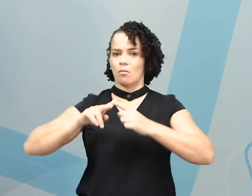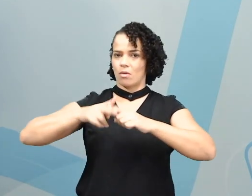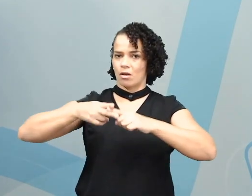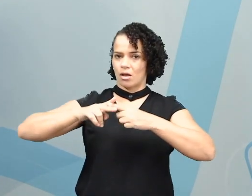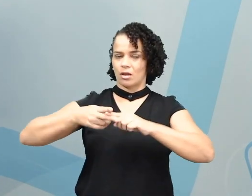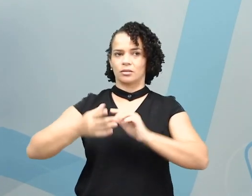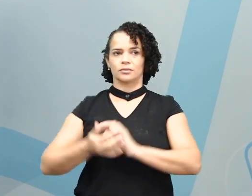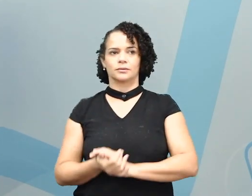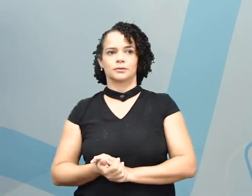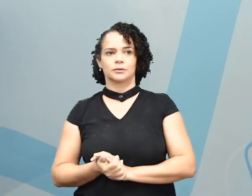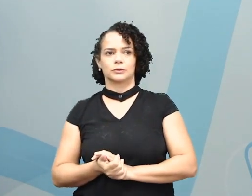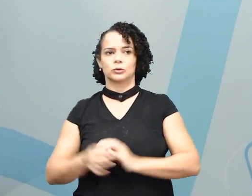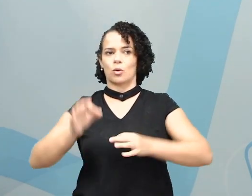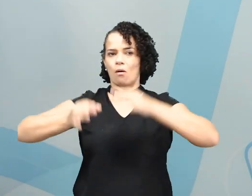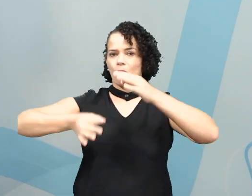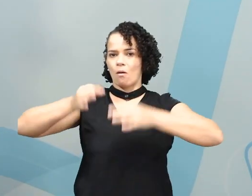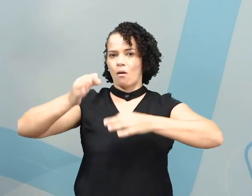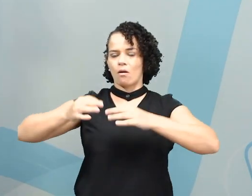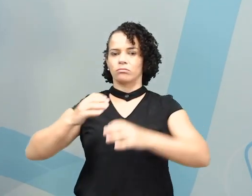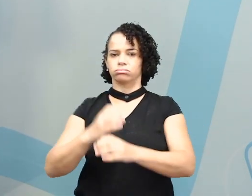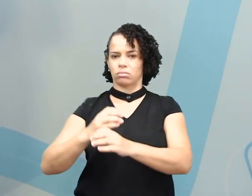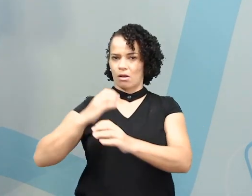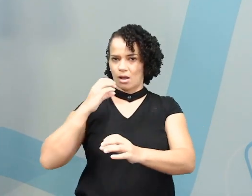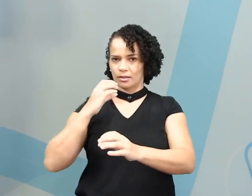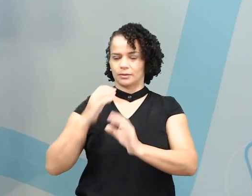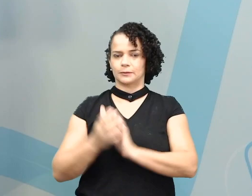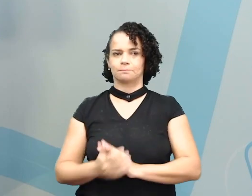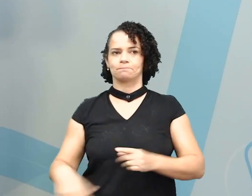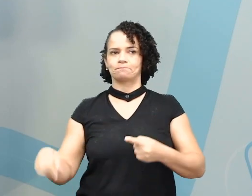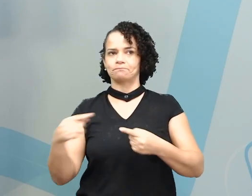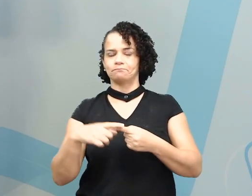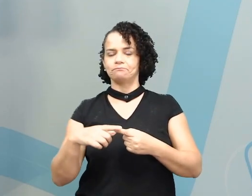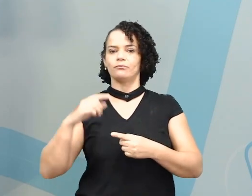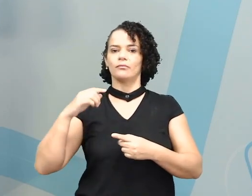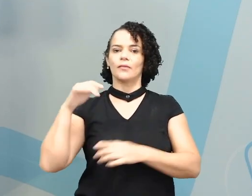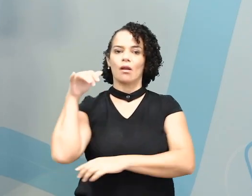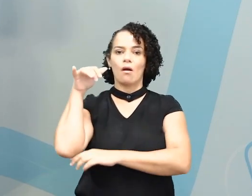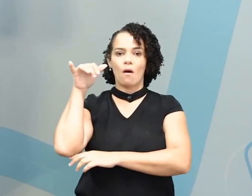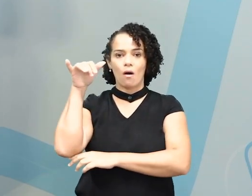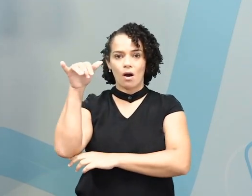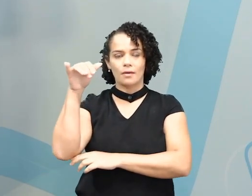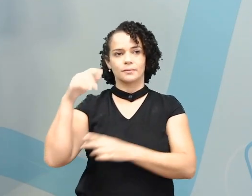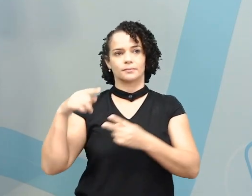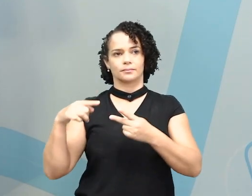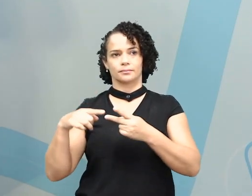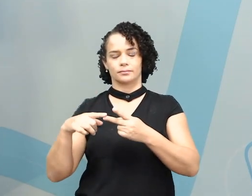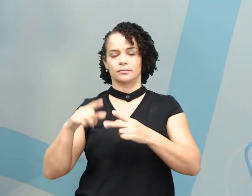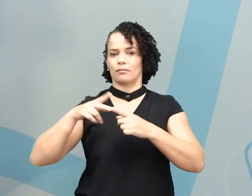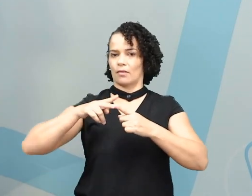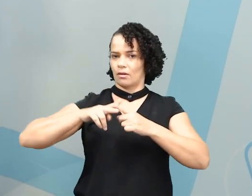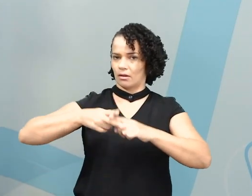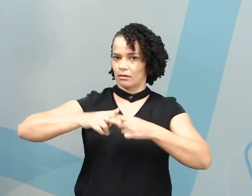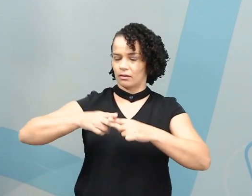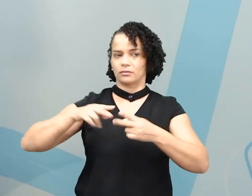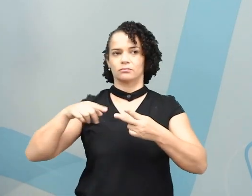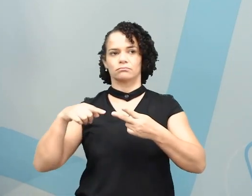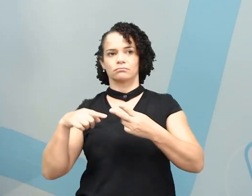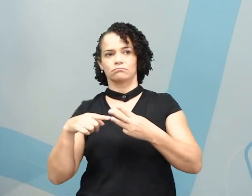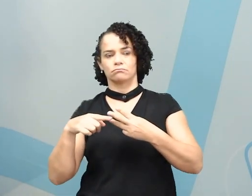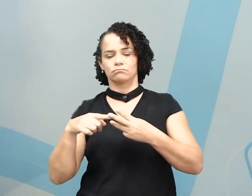architect. Mais uma vez. Pilot, mechanic, judge,